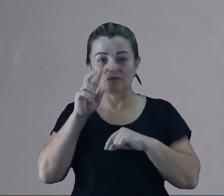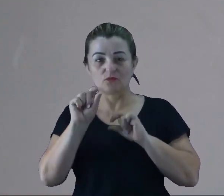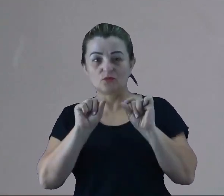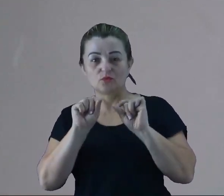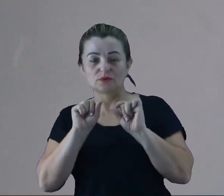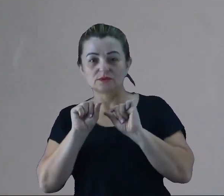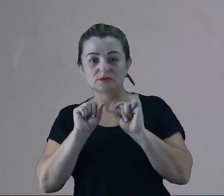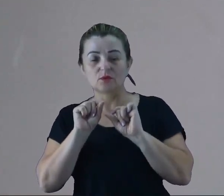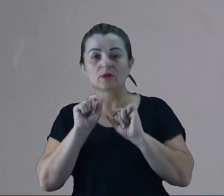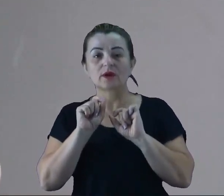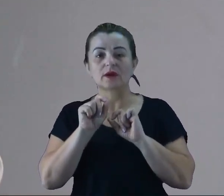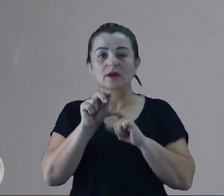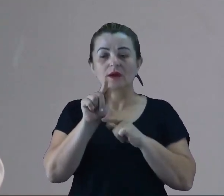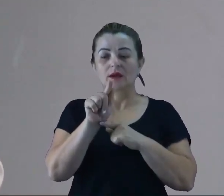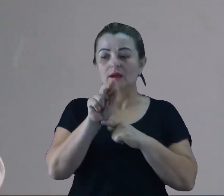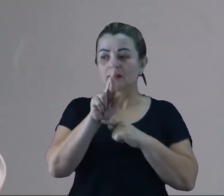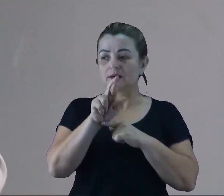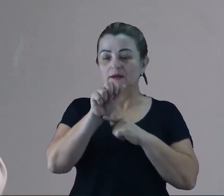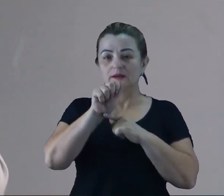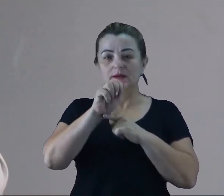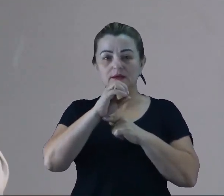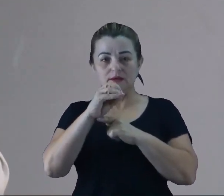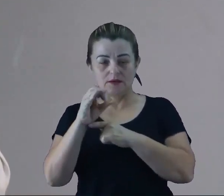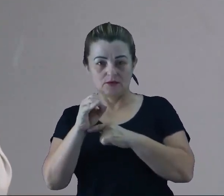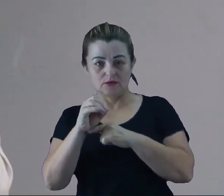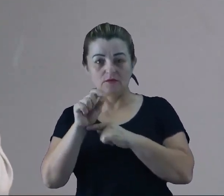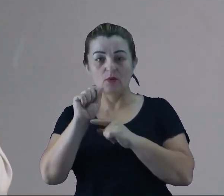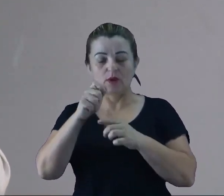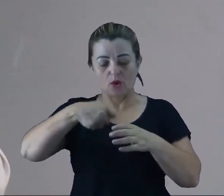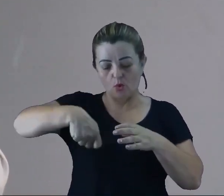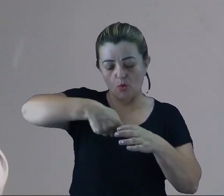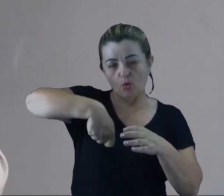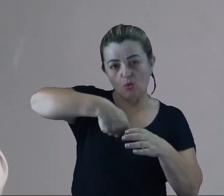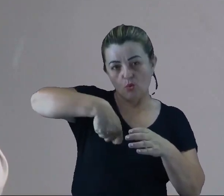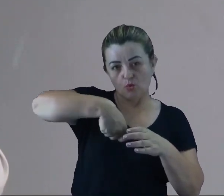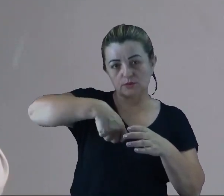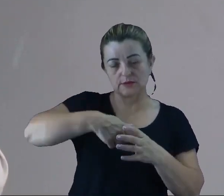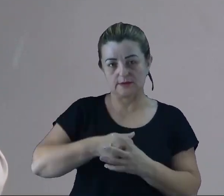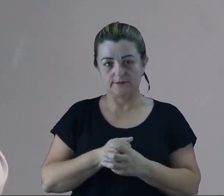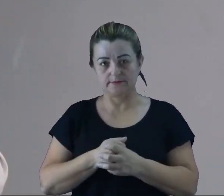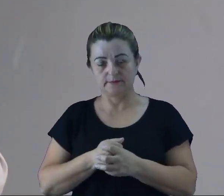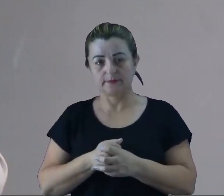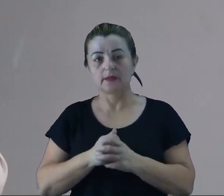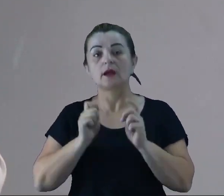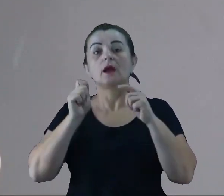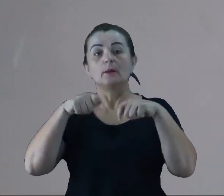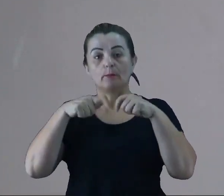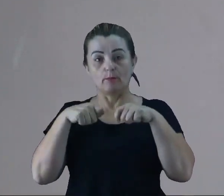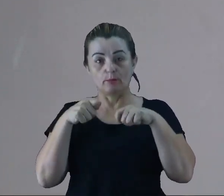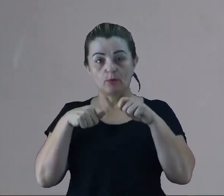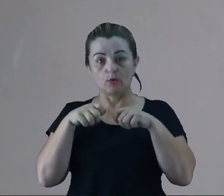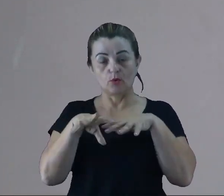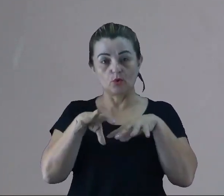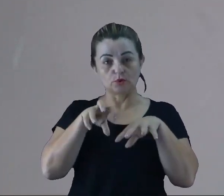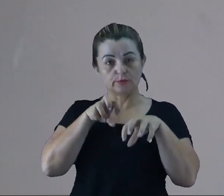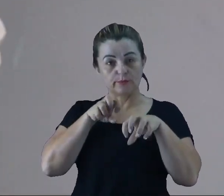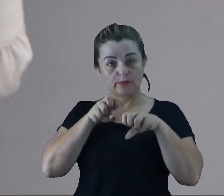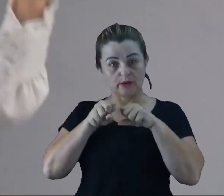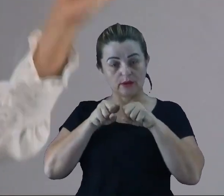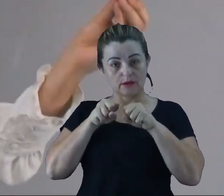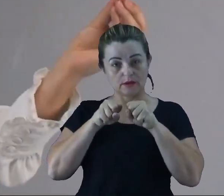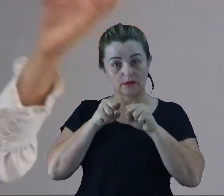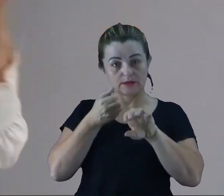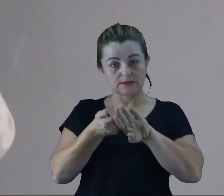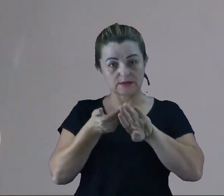que a gente vai utilizar ali para cozinhar. Ou então quando a gente está num processo de reciclagem. Então a gente pode pegar ali, separando